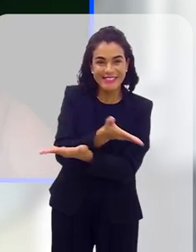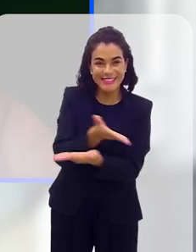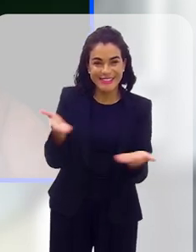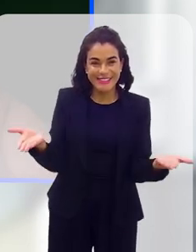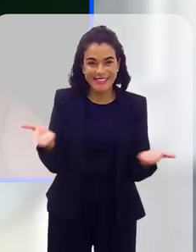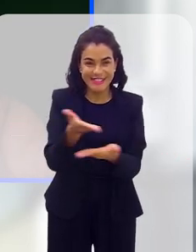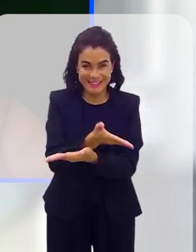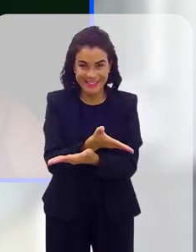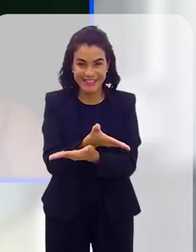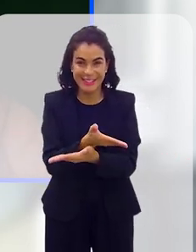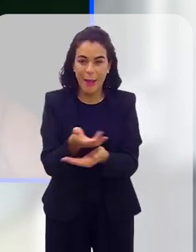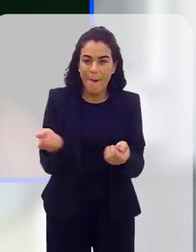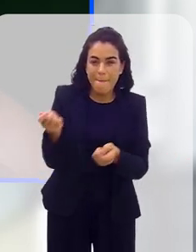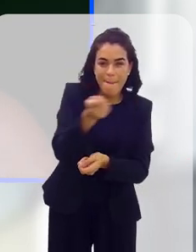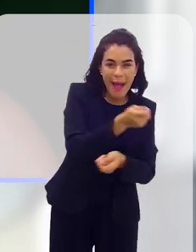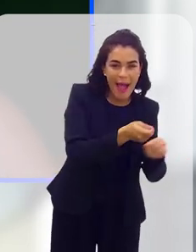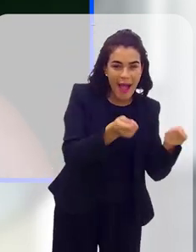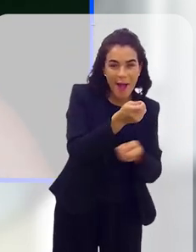conciliadora,